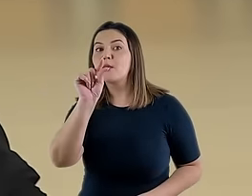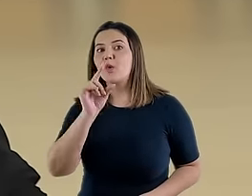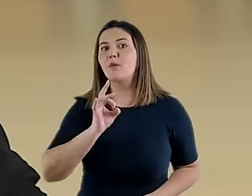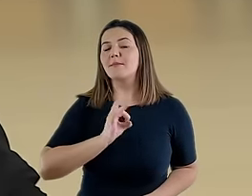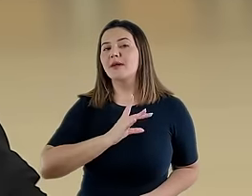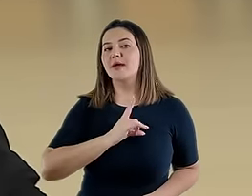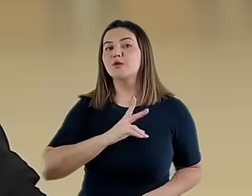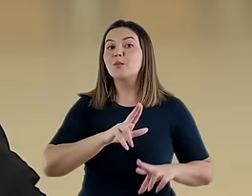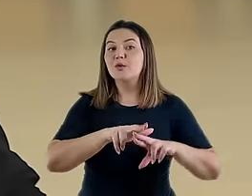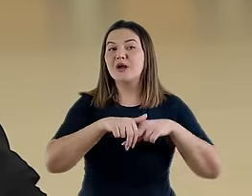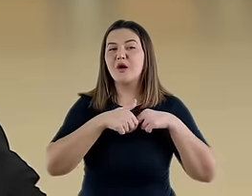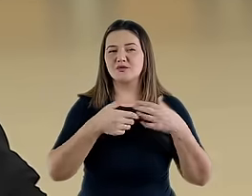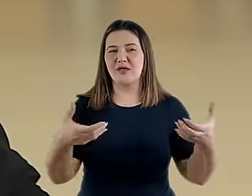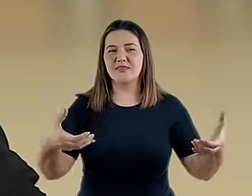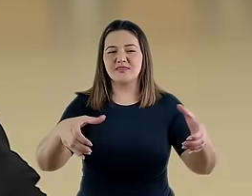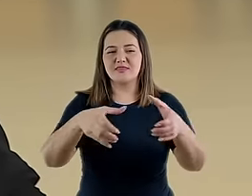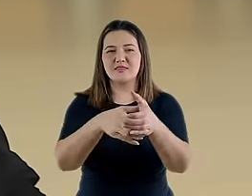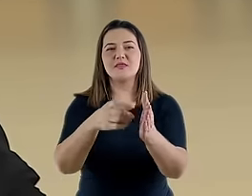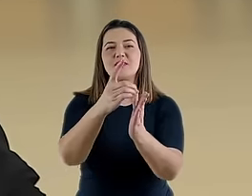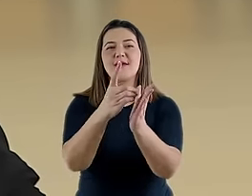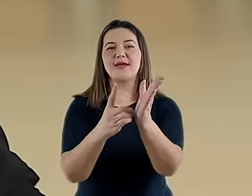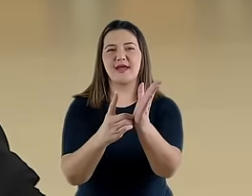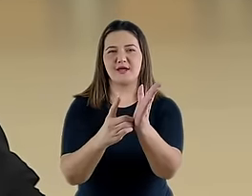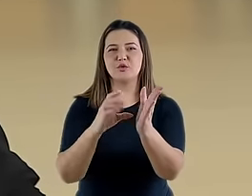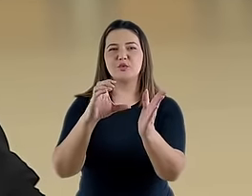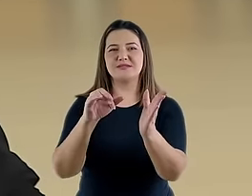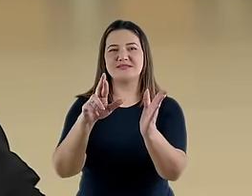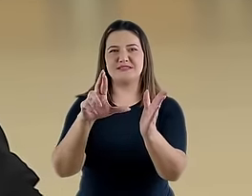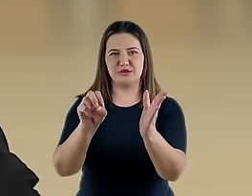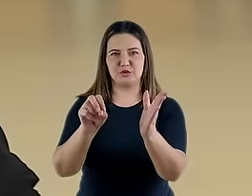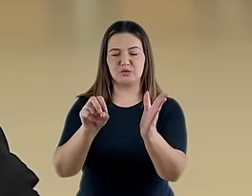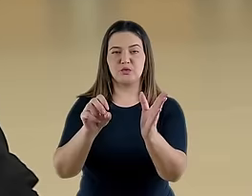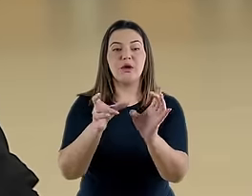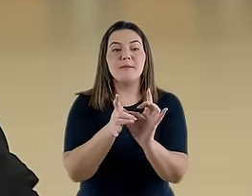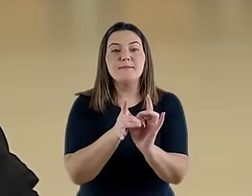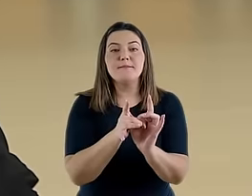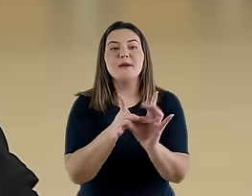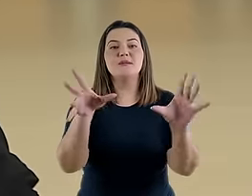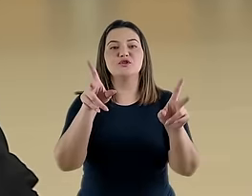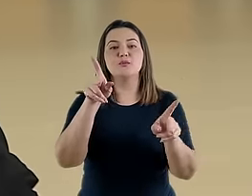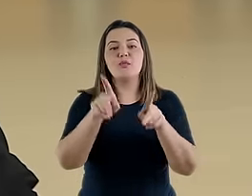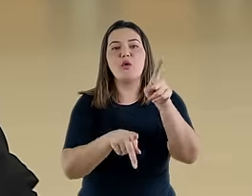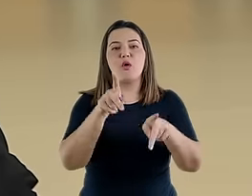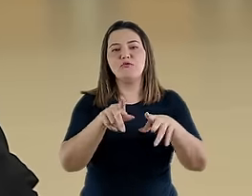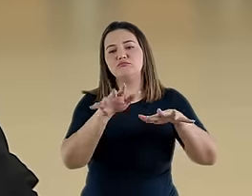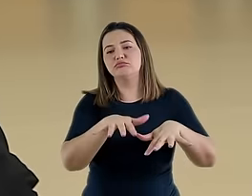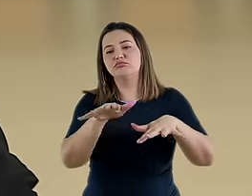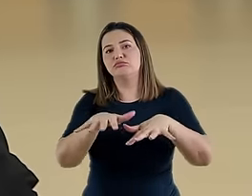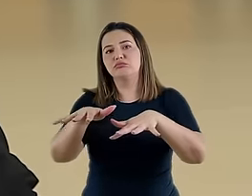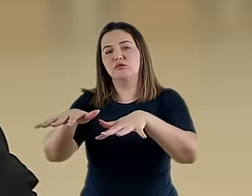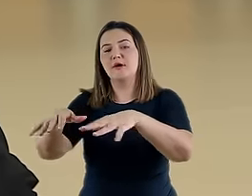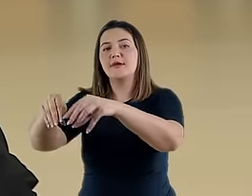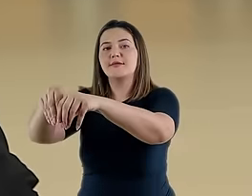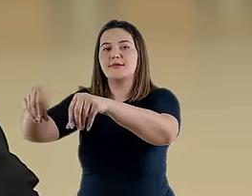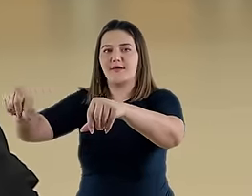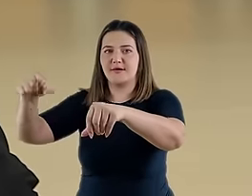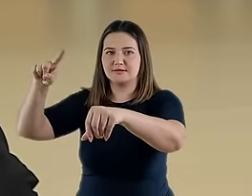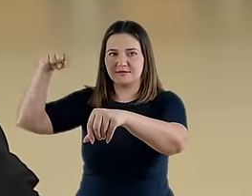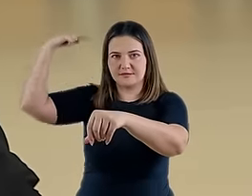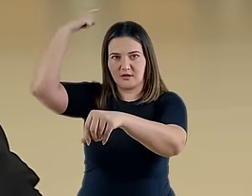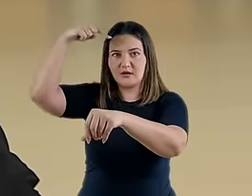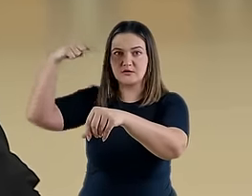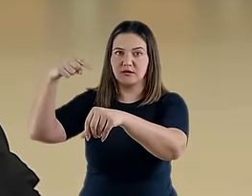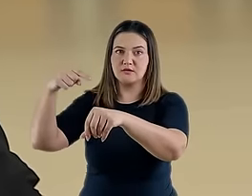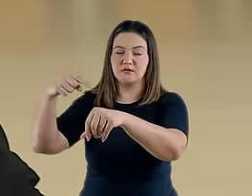talvez o decreto de Ciro, que permitia que os judeus finalmente voltassem para a Terra Santa, poderia não ser concluído